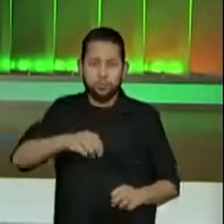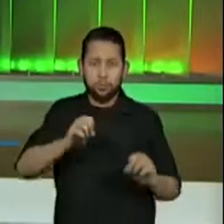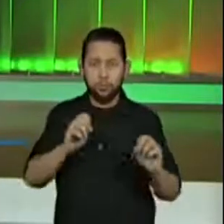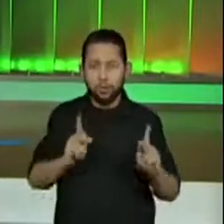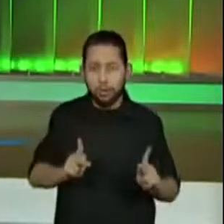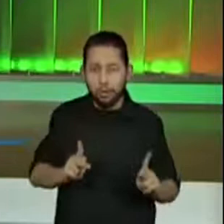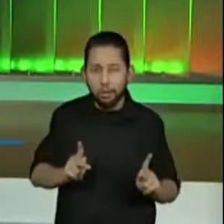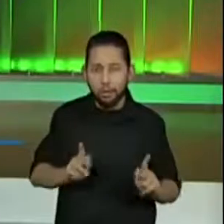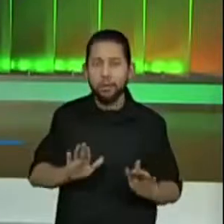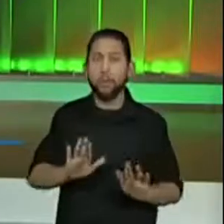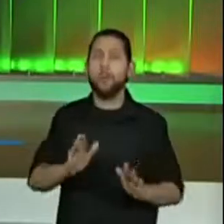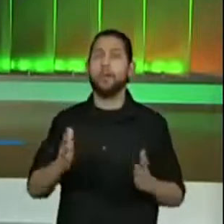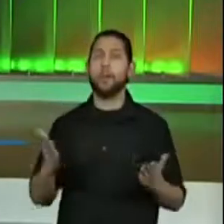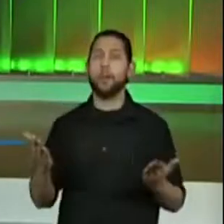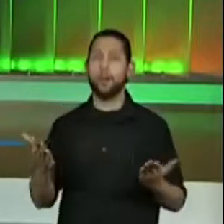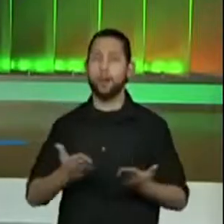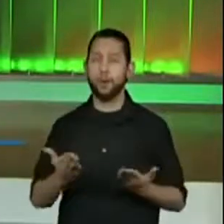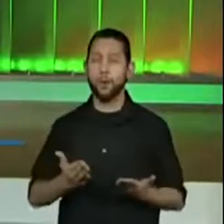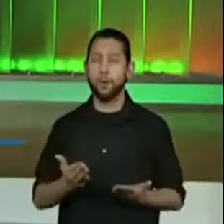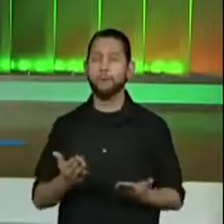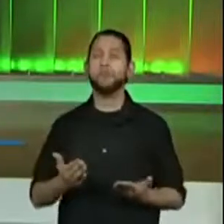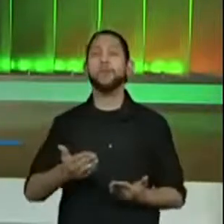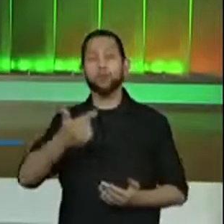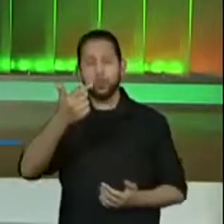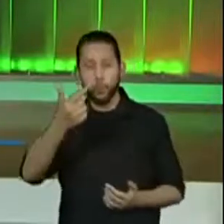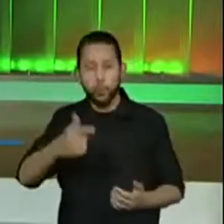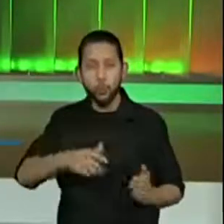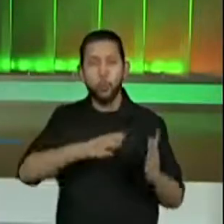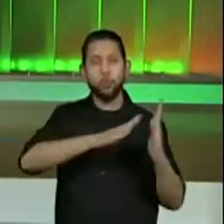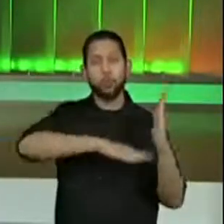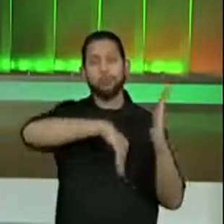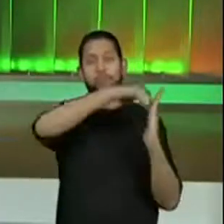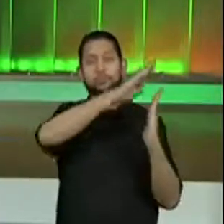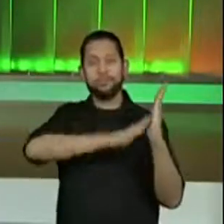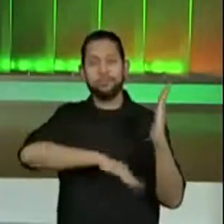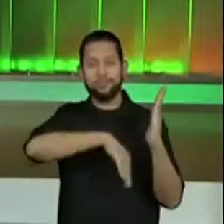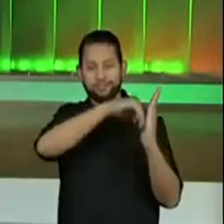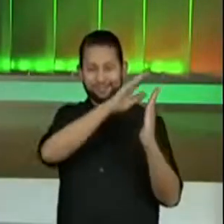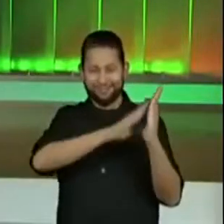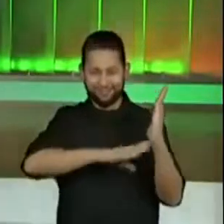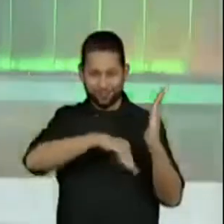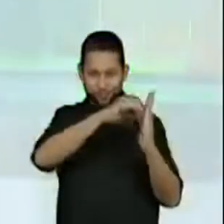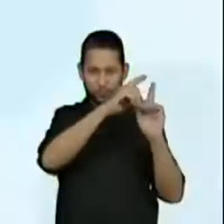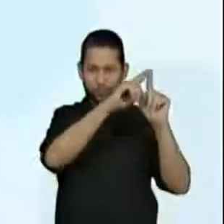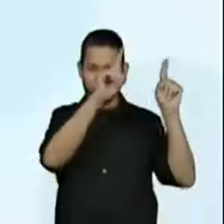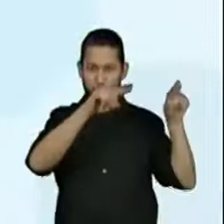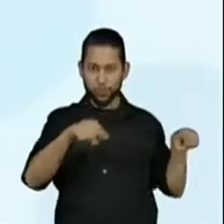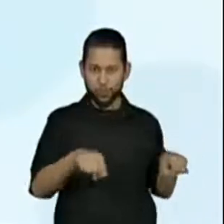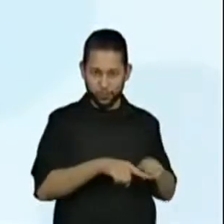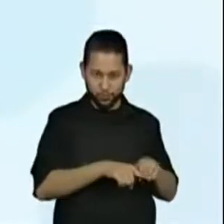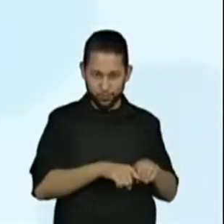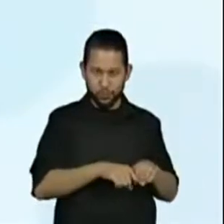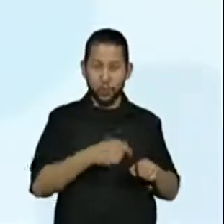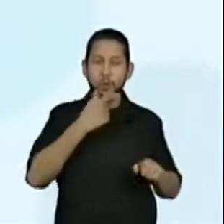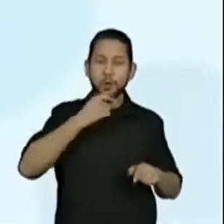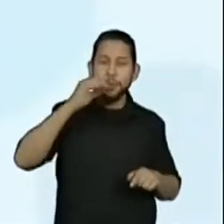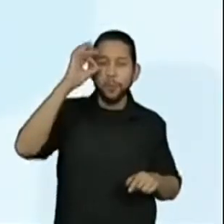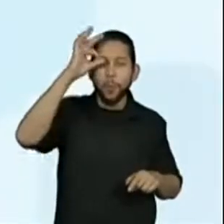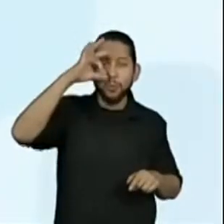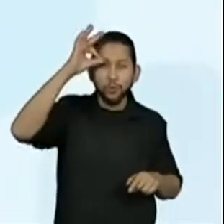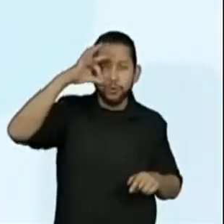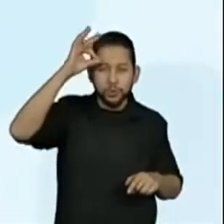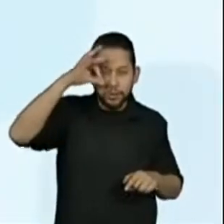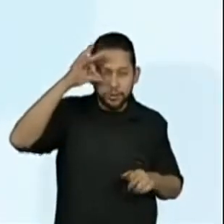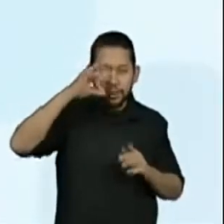Vamos voltar a falar da obra O Lavrador de Café de Cândido Portinari. Certo? Então, vamos lá.